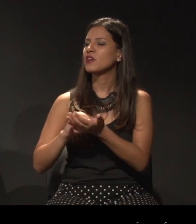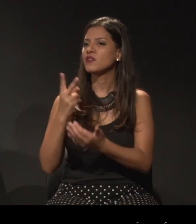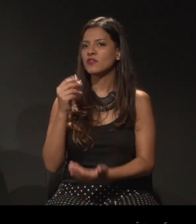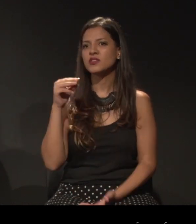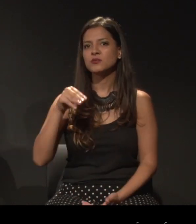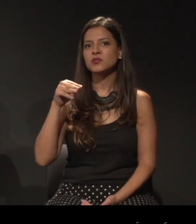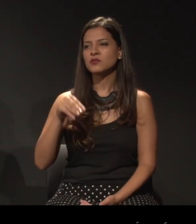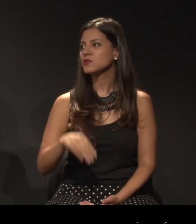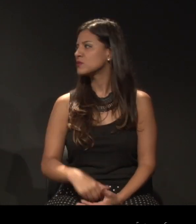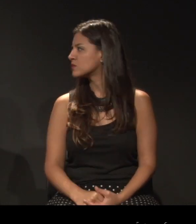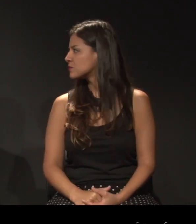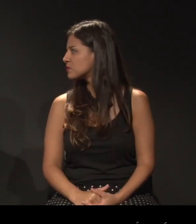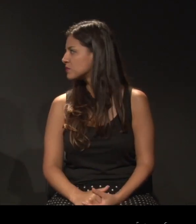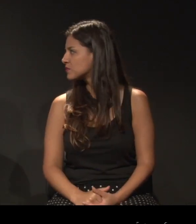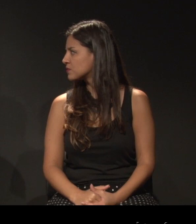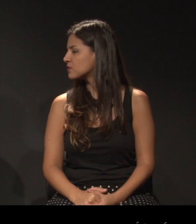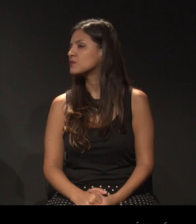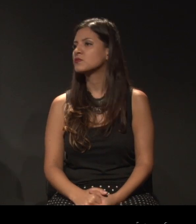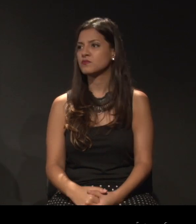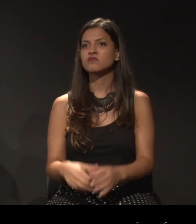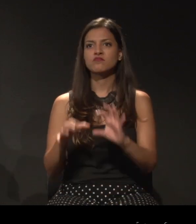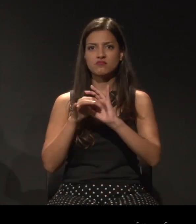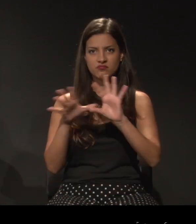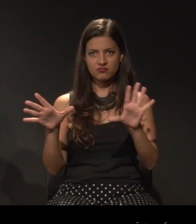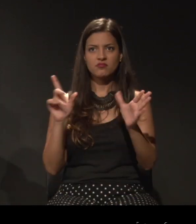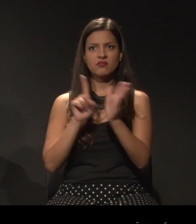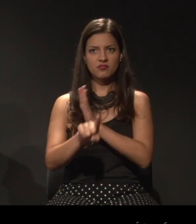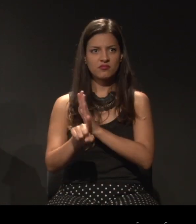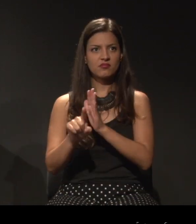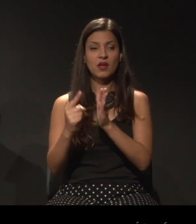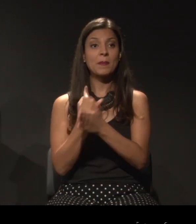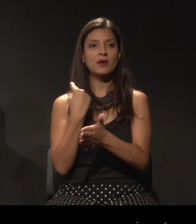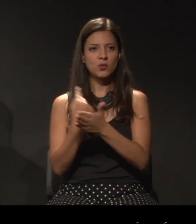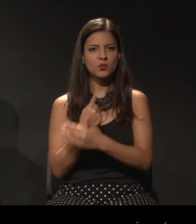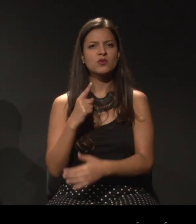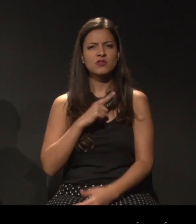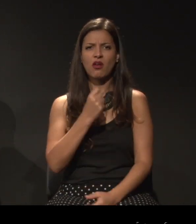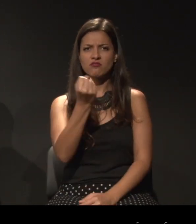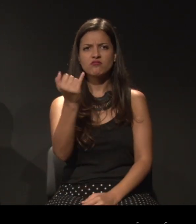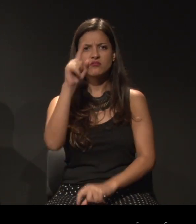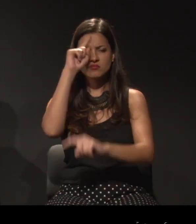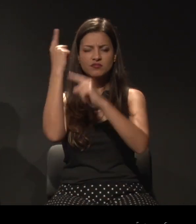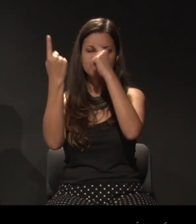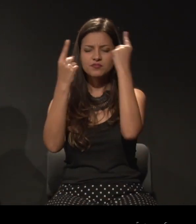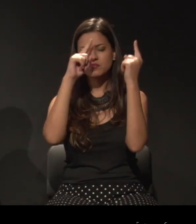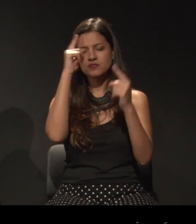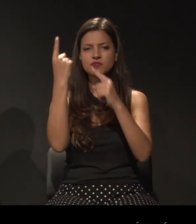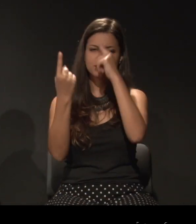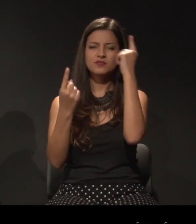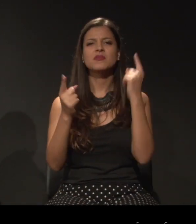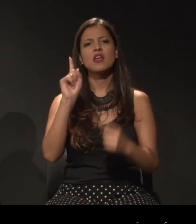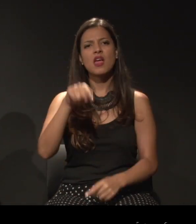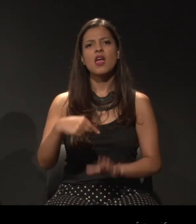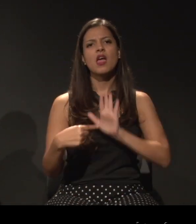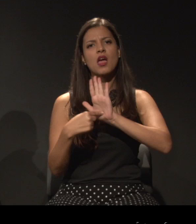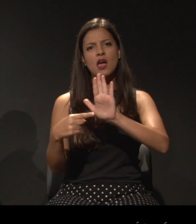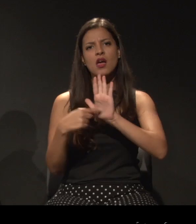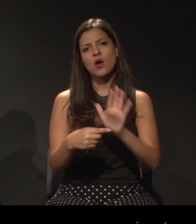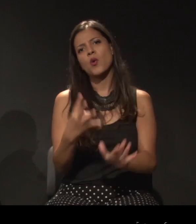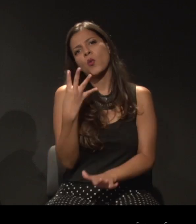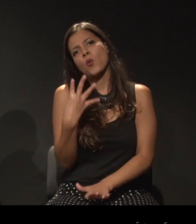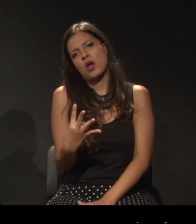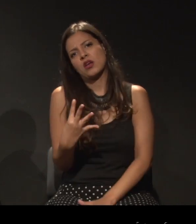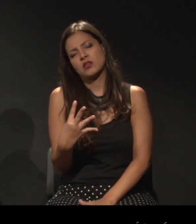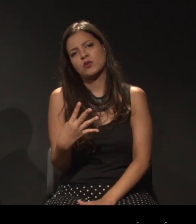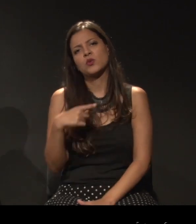Ok. Eu queria... Vamos abrir para a pergunta? Eu acho que a gente está com muitas questões. Foram quatro apresentações que trouxeram